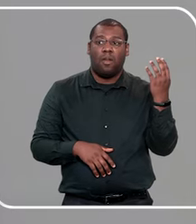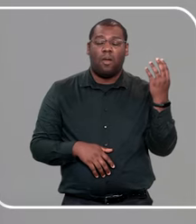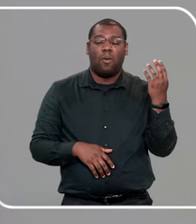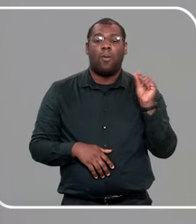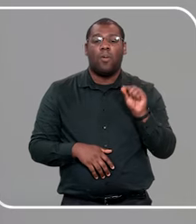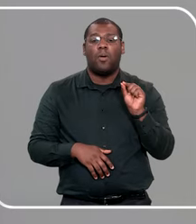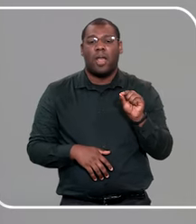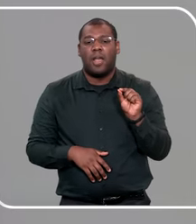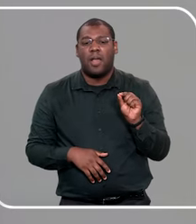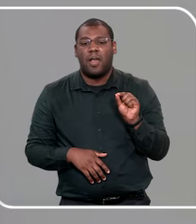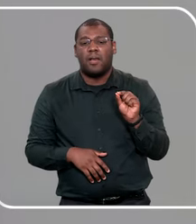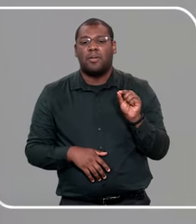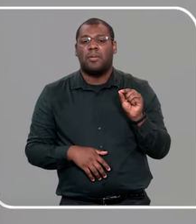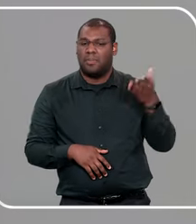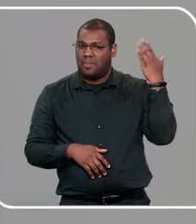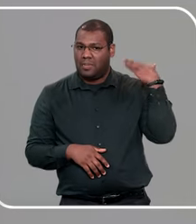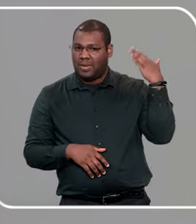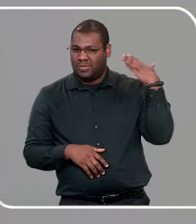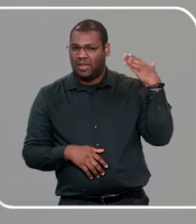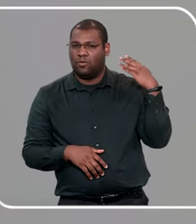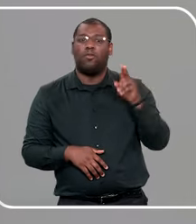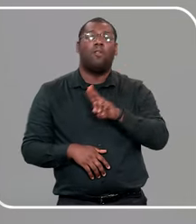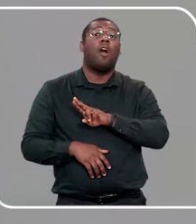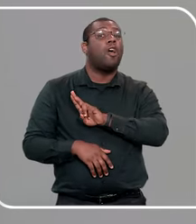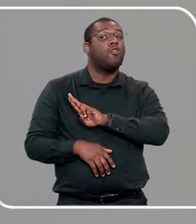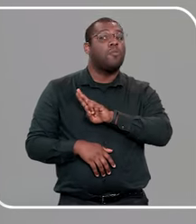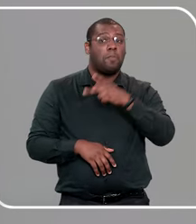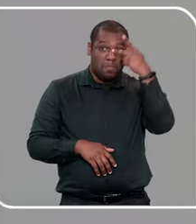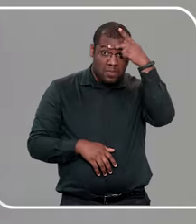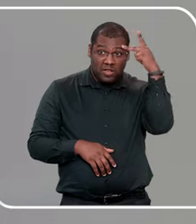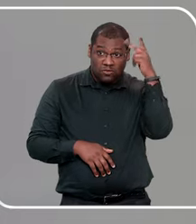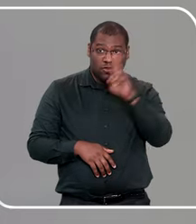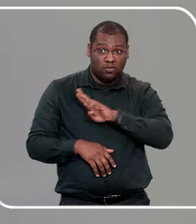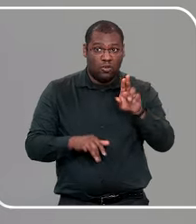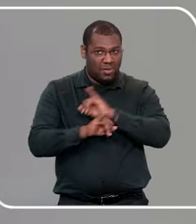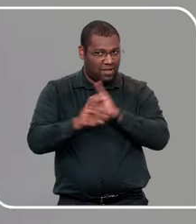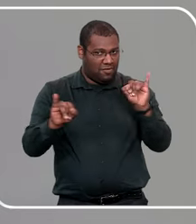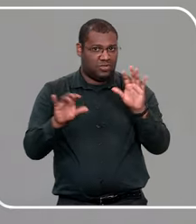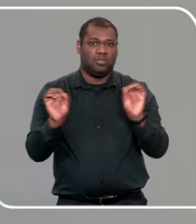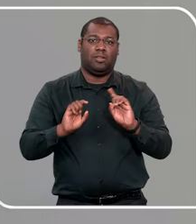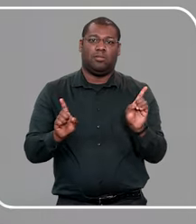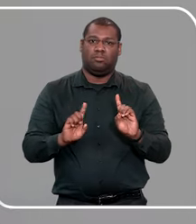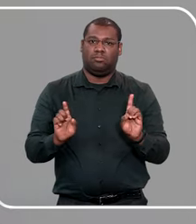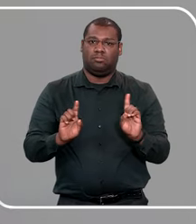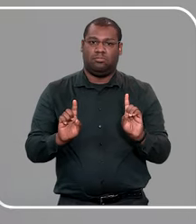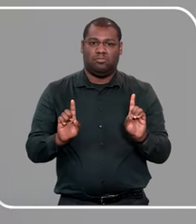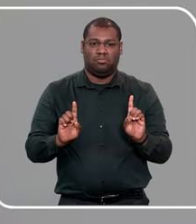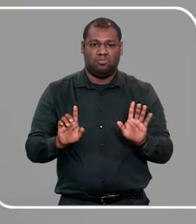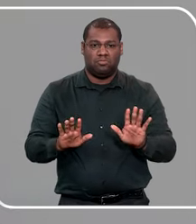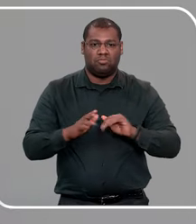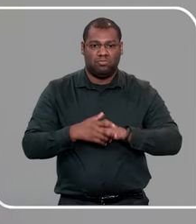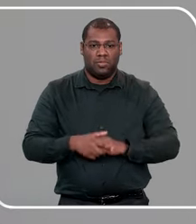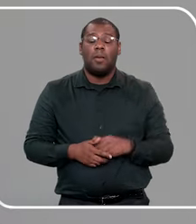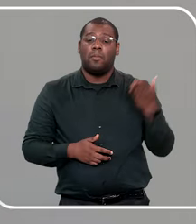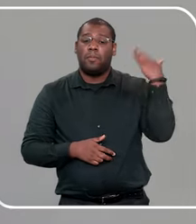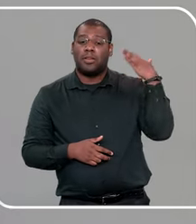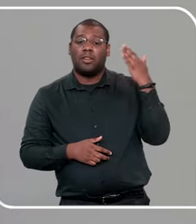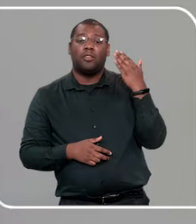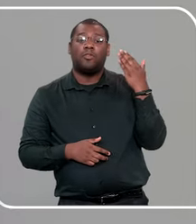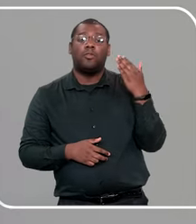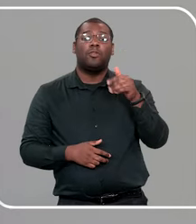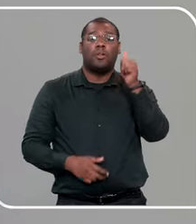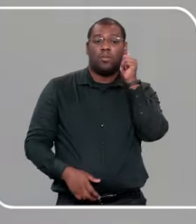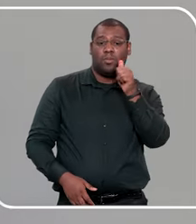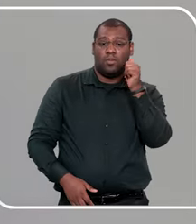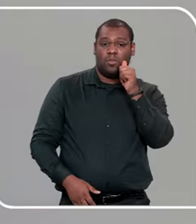que foi uma, maternidade, né, então, era uma menina de 15 anos, que tinha tido um bebê, e esse bebê foi